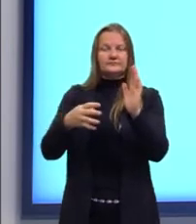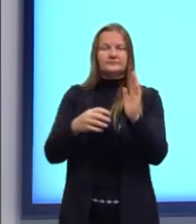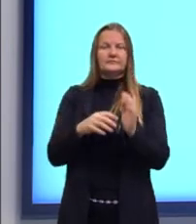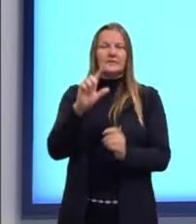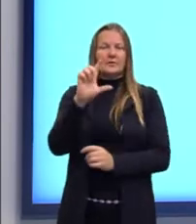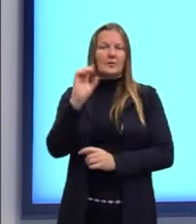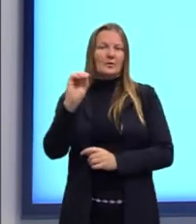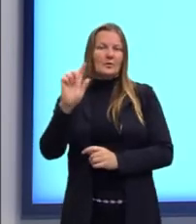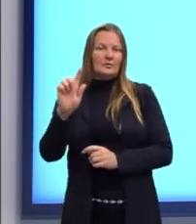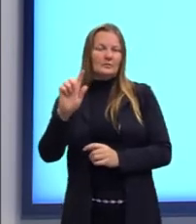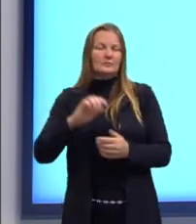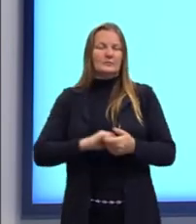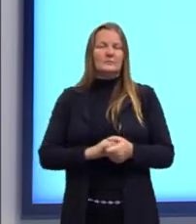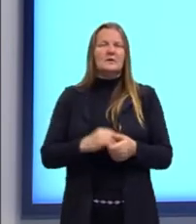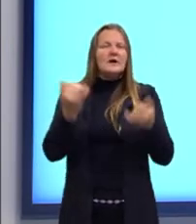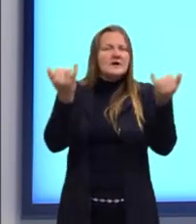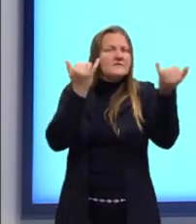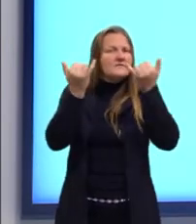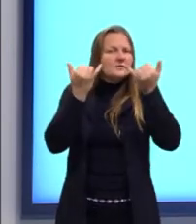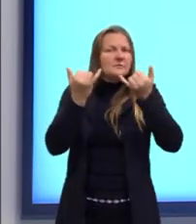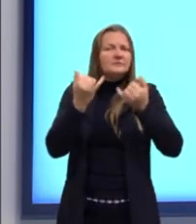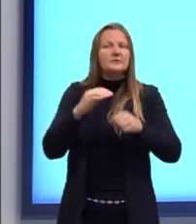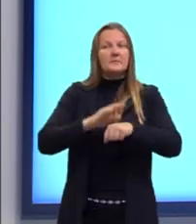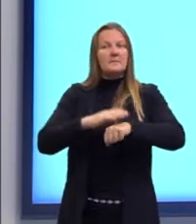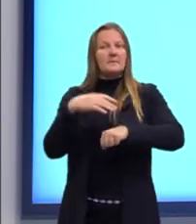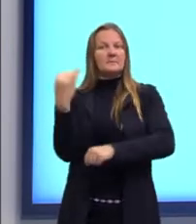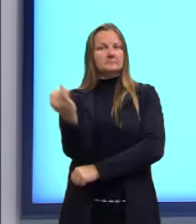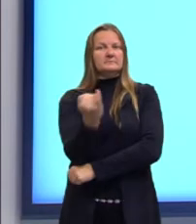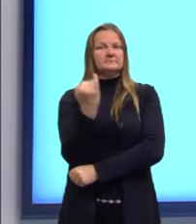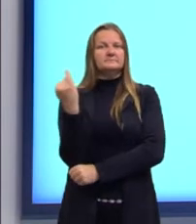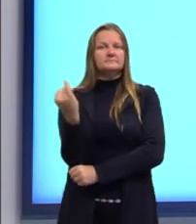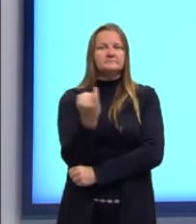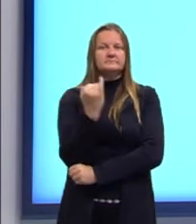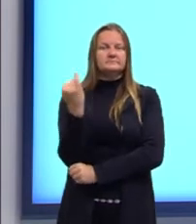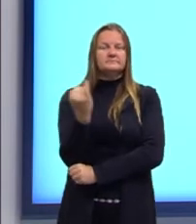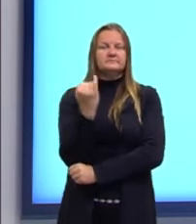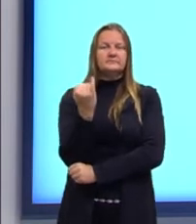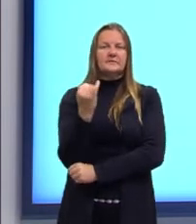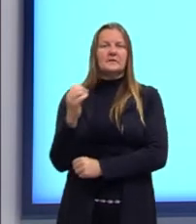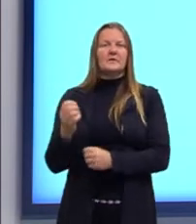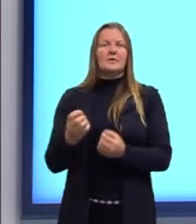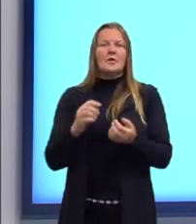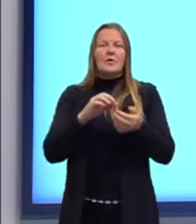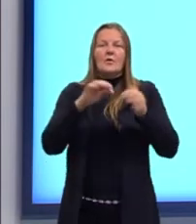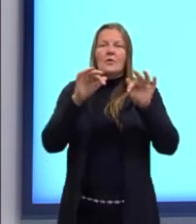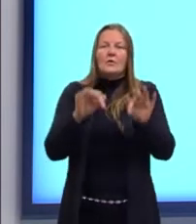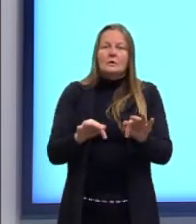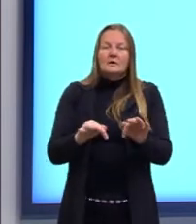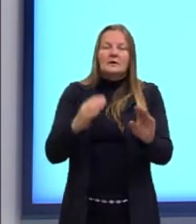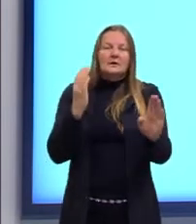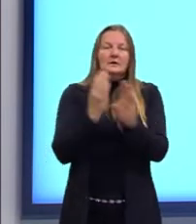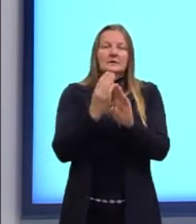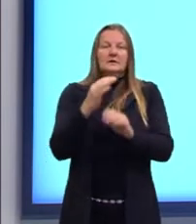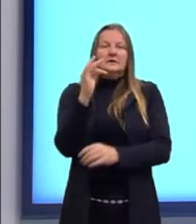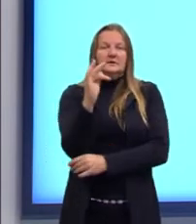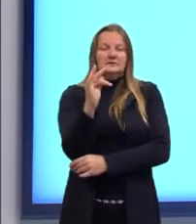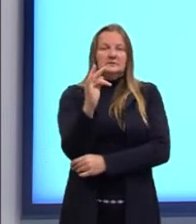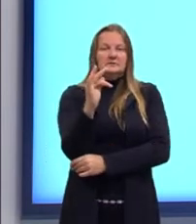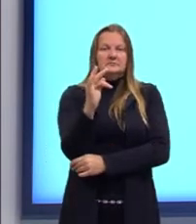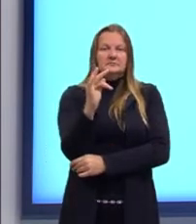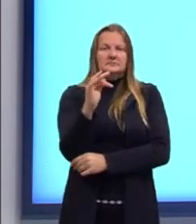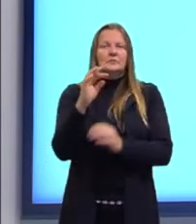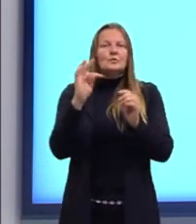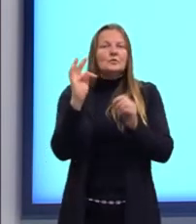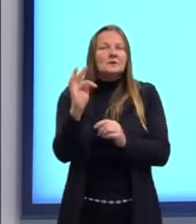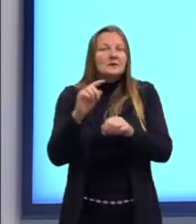As informações então principais, tá gente? O valor final é identificado por F, o